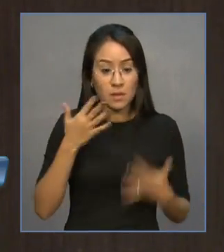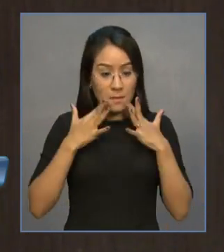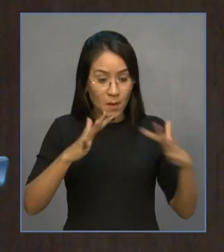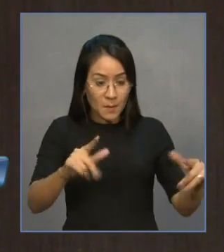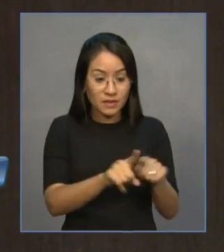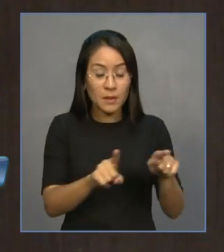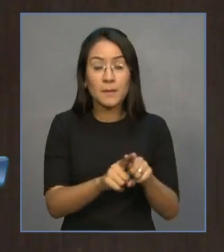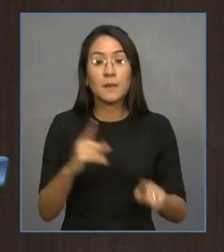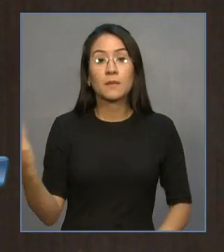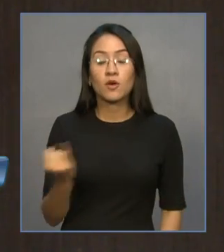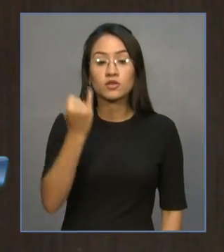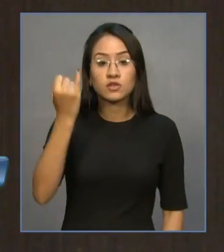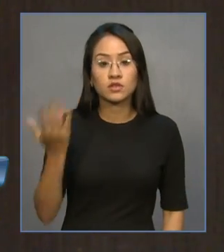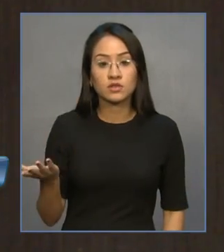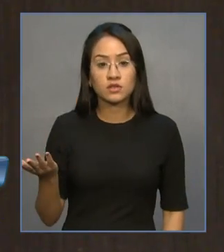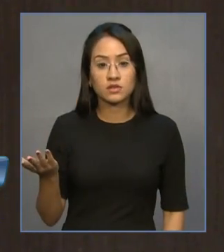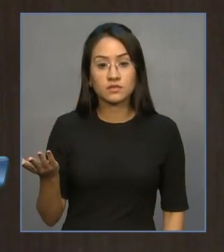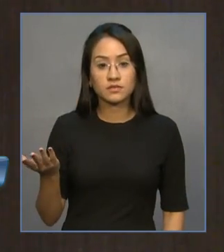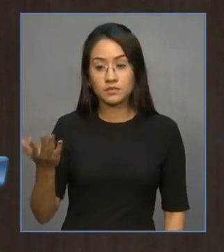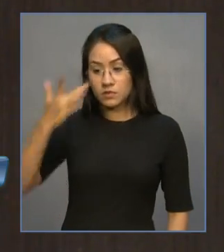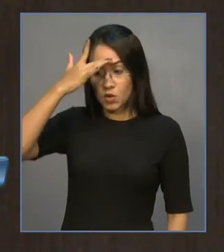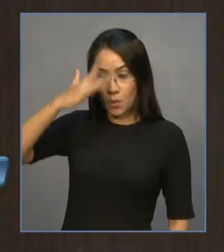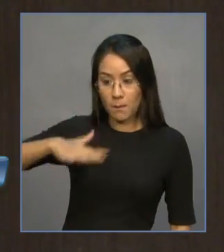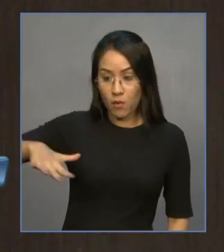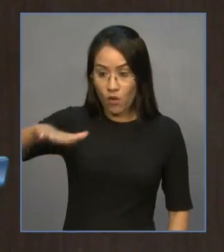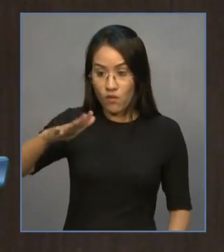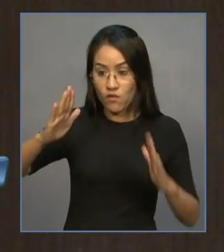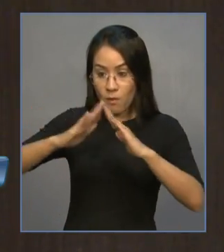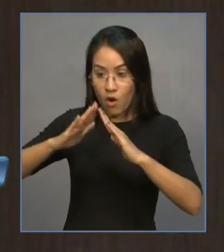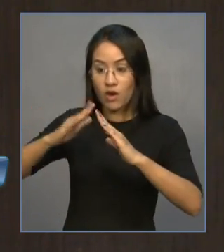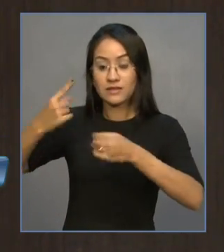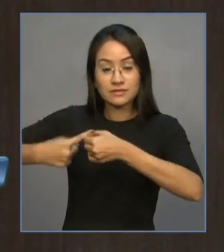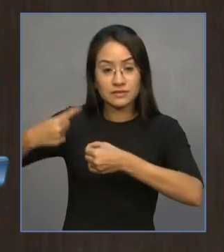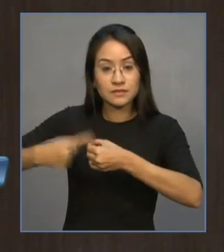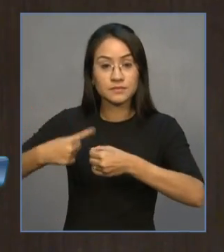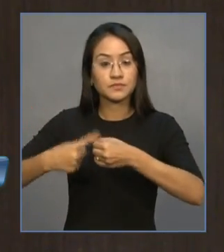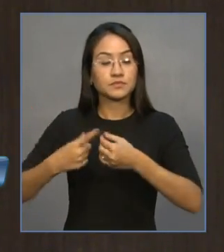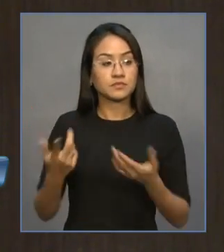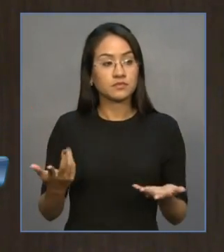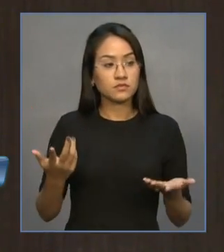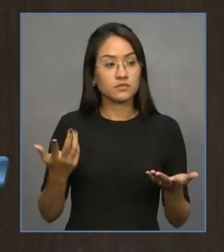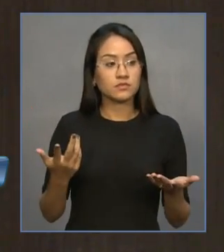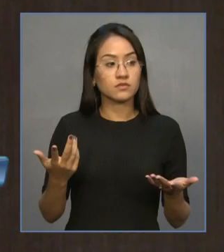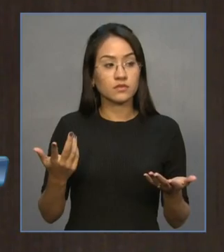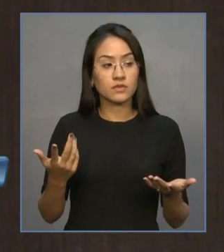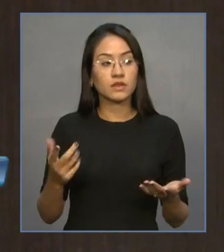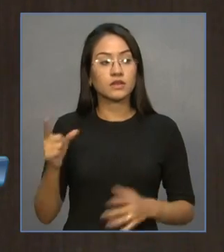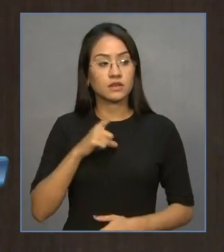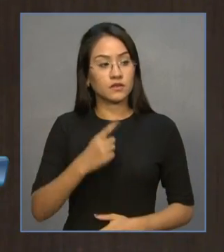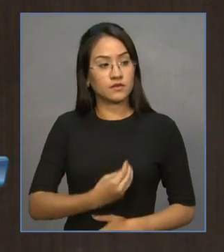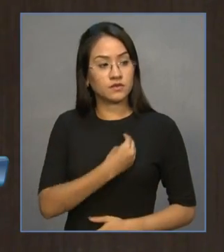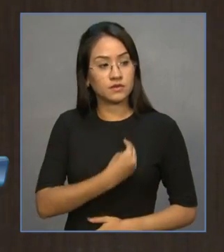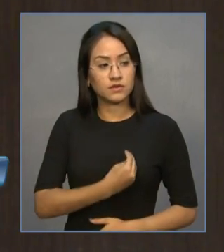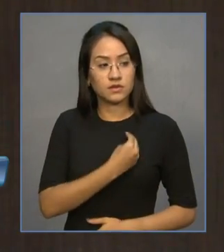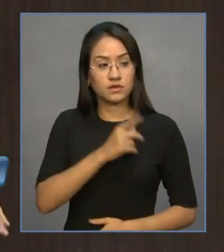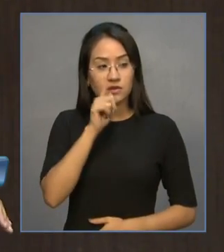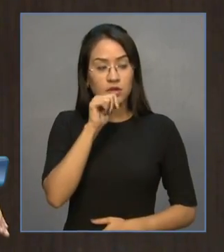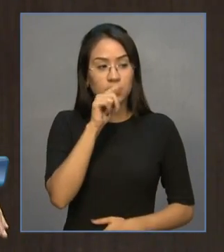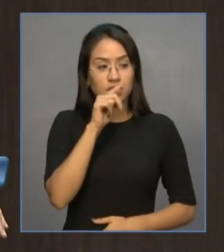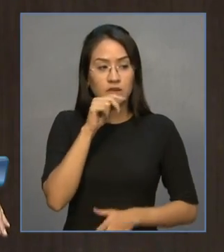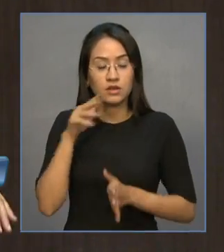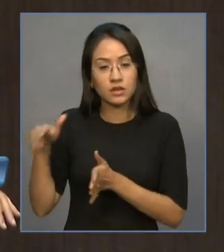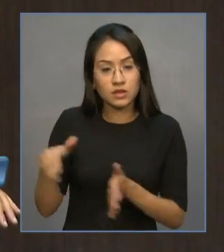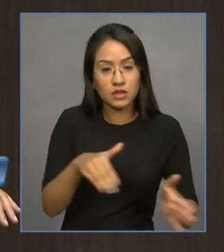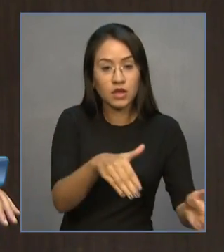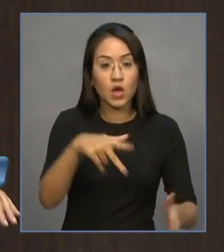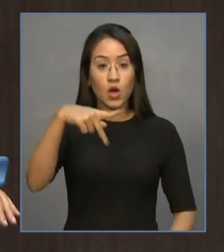saúde e daquela população de Quiterianópolis, estamos falando da vida do Rio Poti, que é um